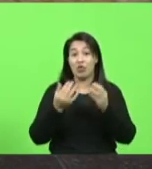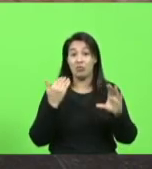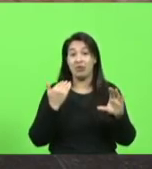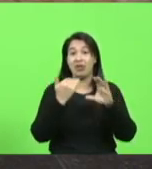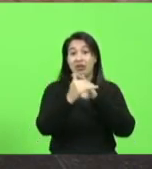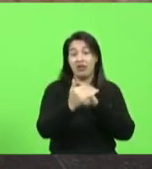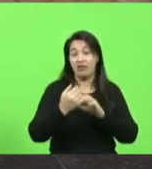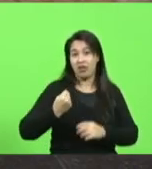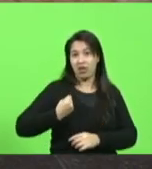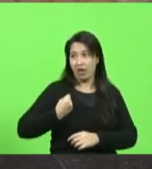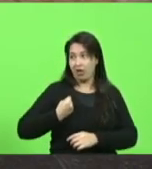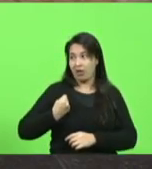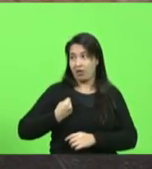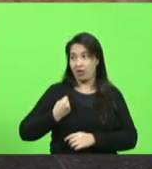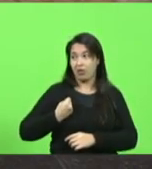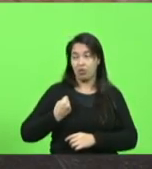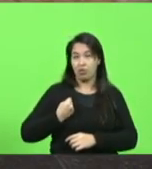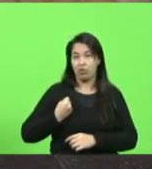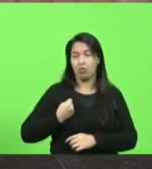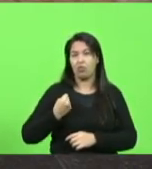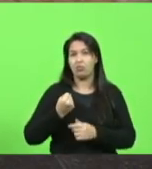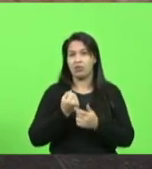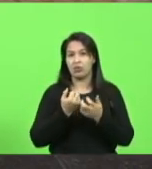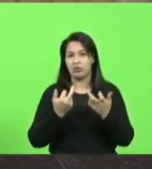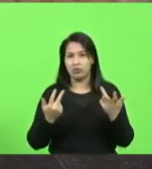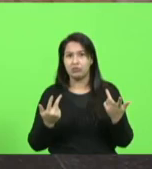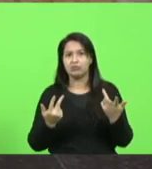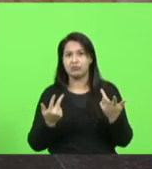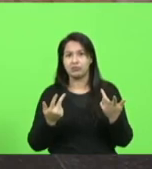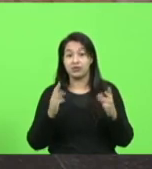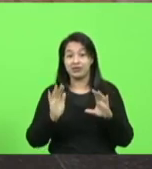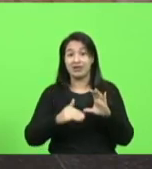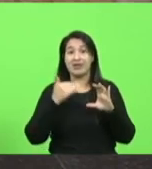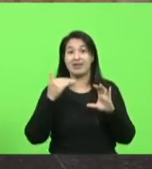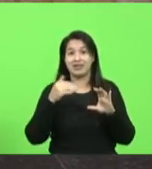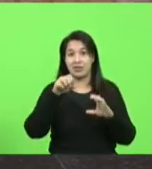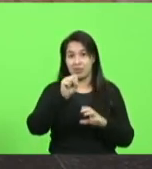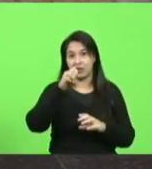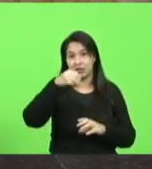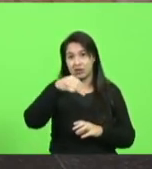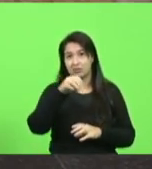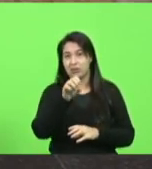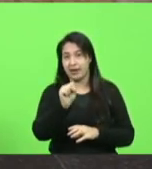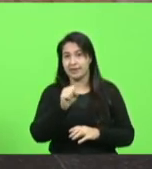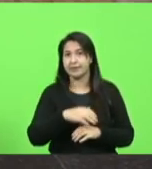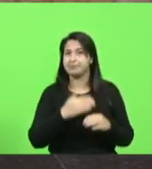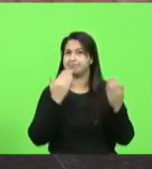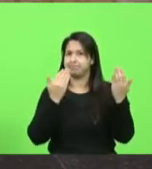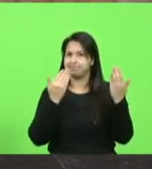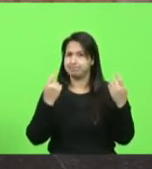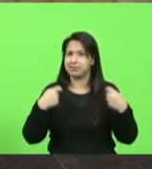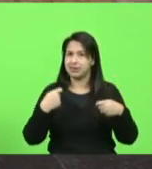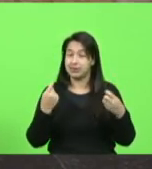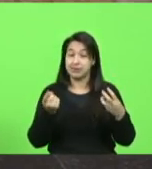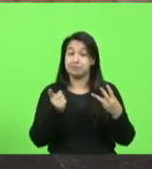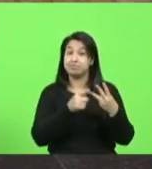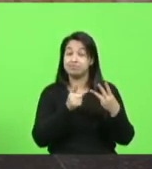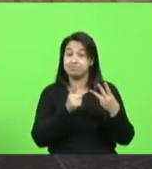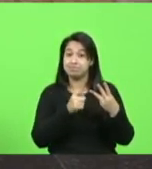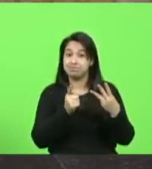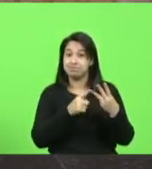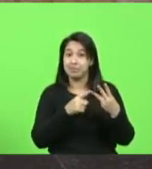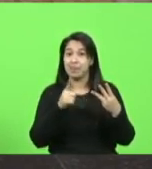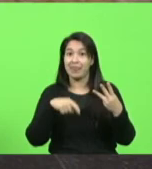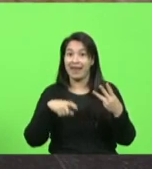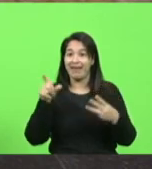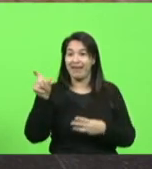mesmo sequencial numérico, novamente, que você recebe via ICMS. Terceiro golpe, trata-se de cartão de